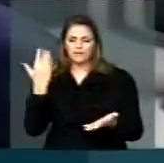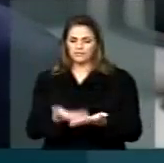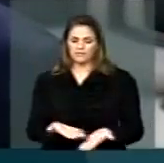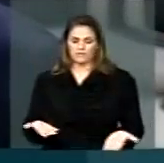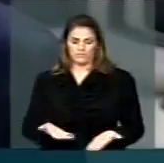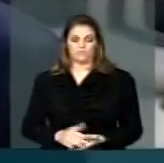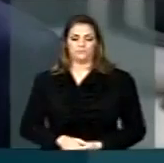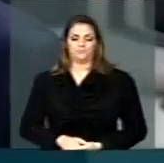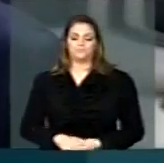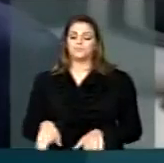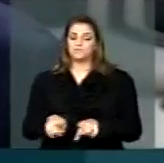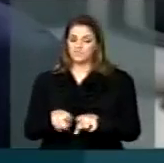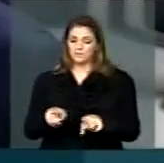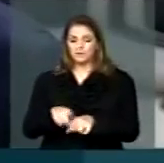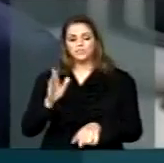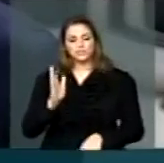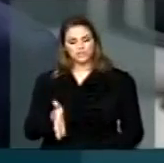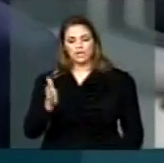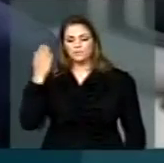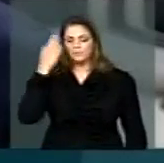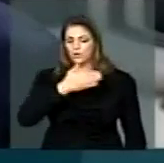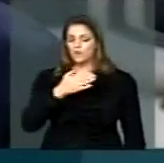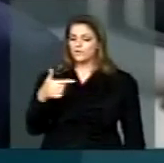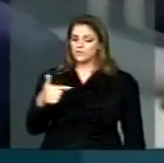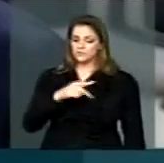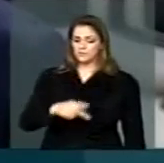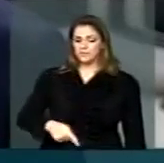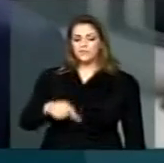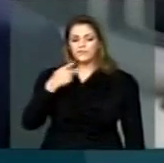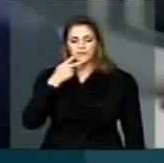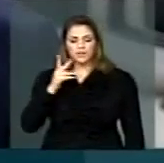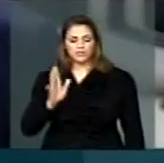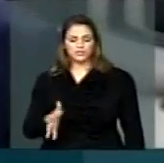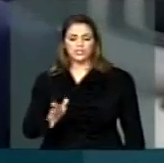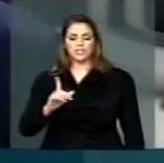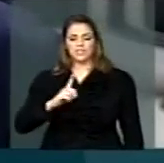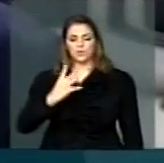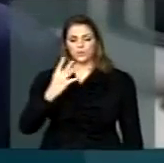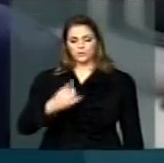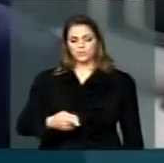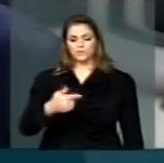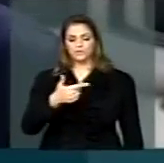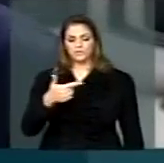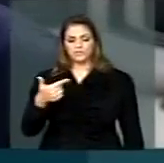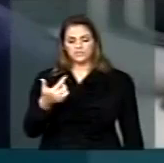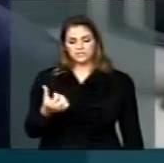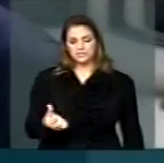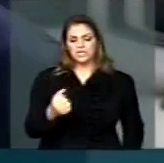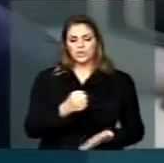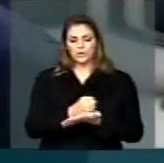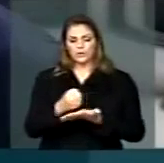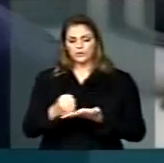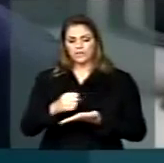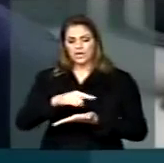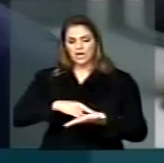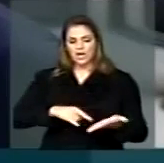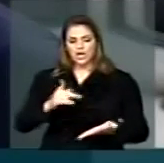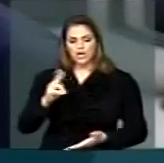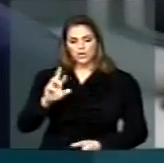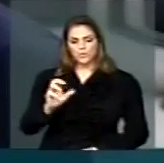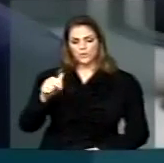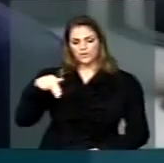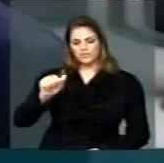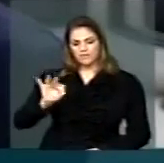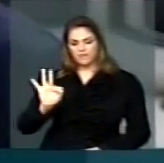também está claro, e foi dito aqui pelo vice-presidente, que tem 4.226 contratos do Pronaf sendo